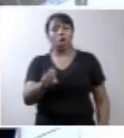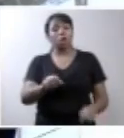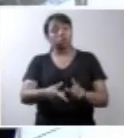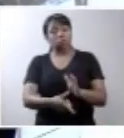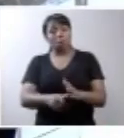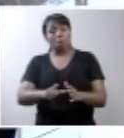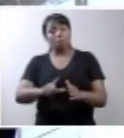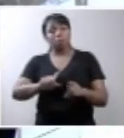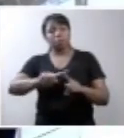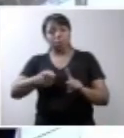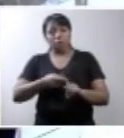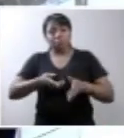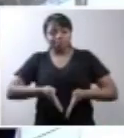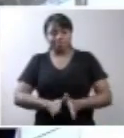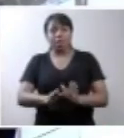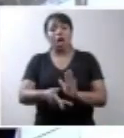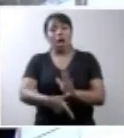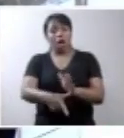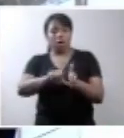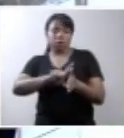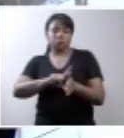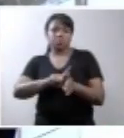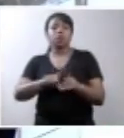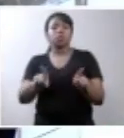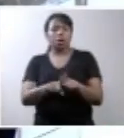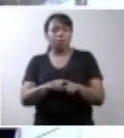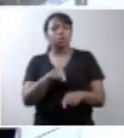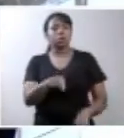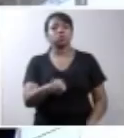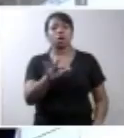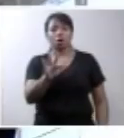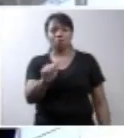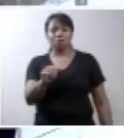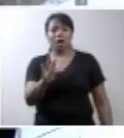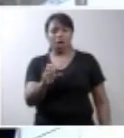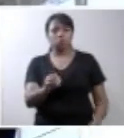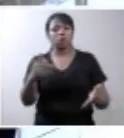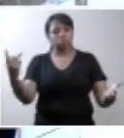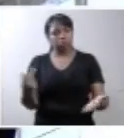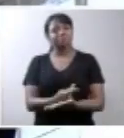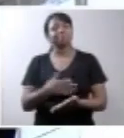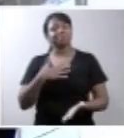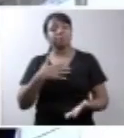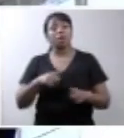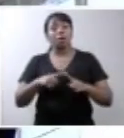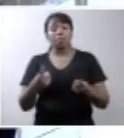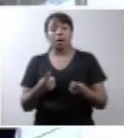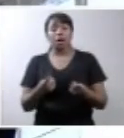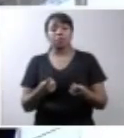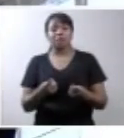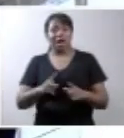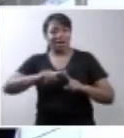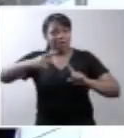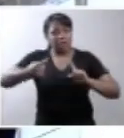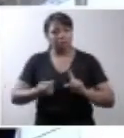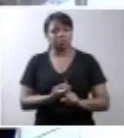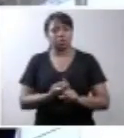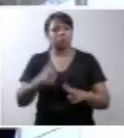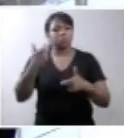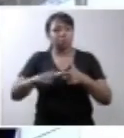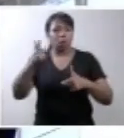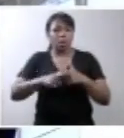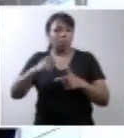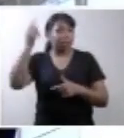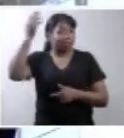prematuro depois da fiabilidade. E isso é um fato que a gente tem que levar em consideração. A gravidez do anencefalo